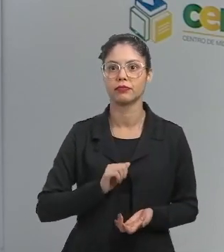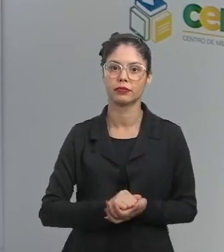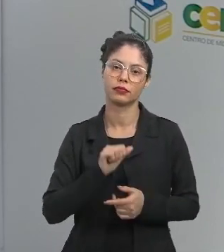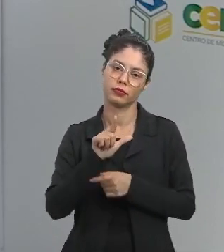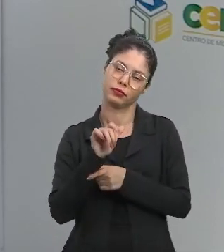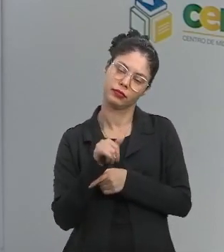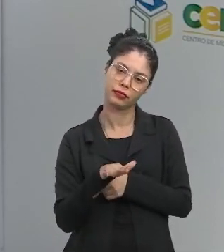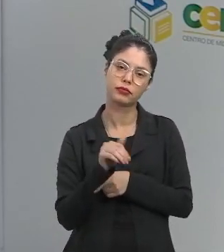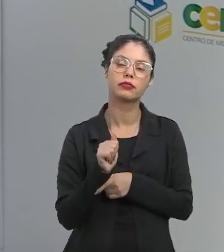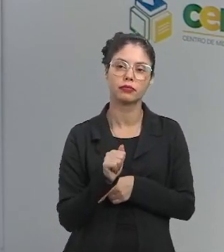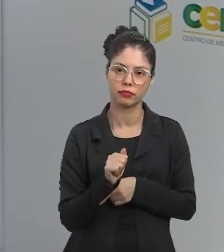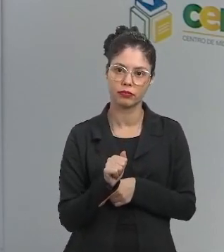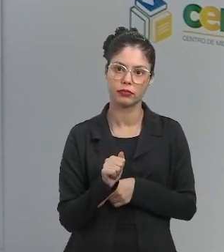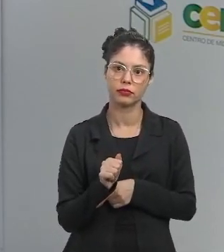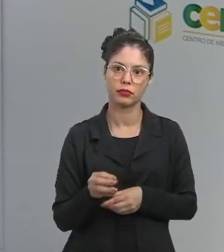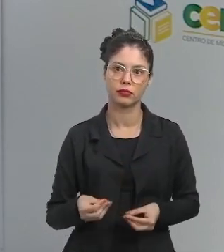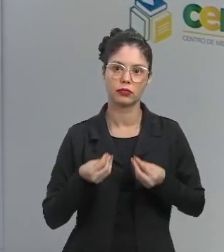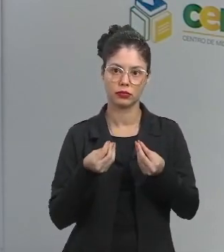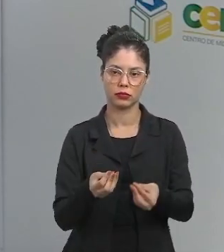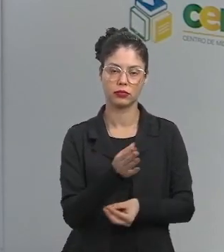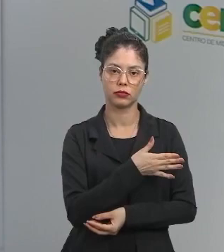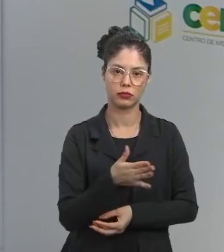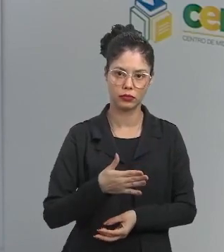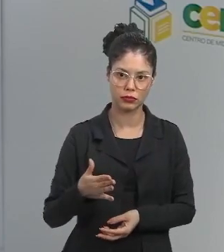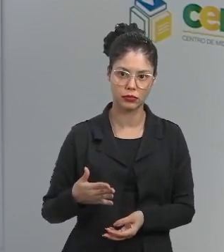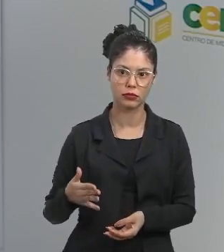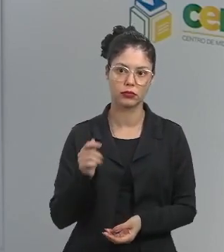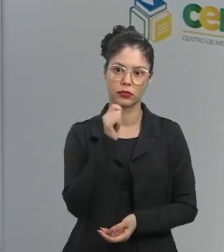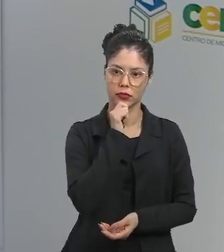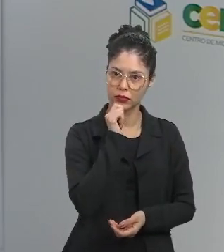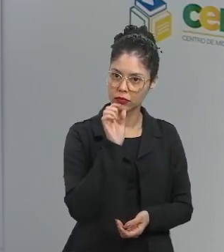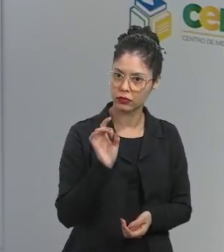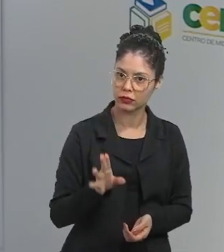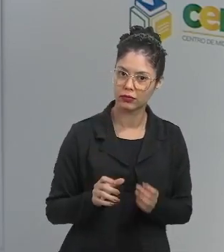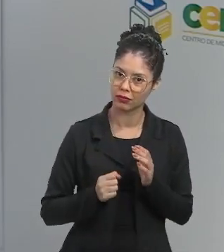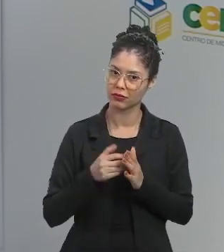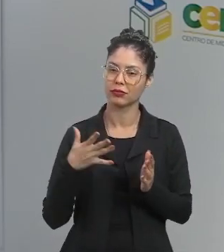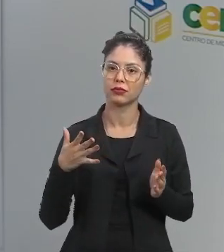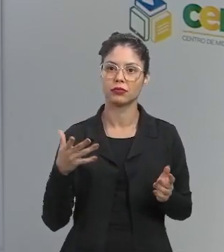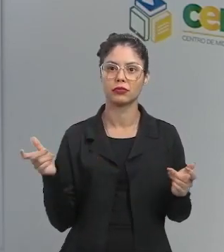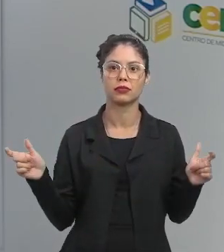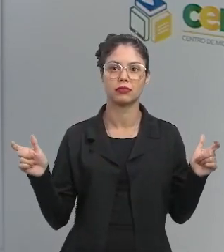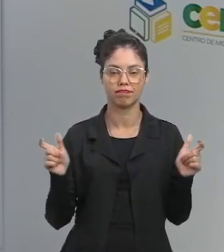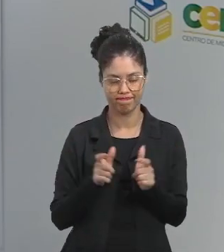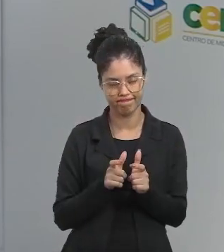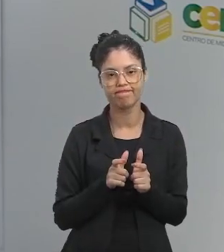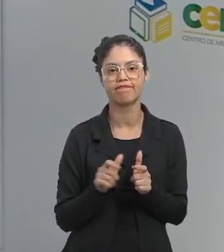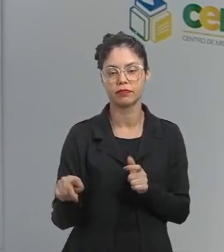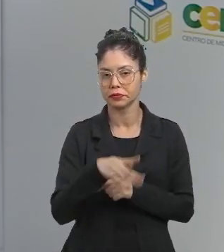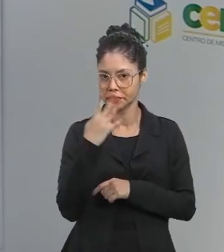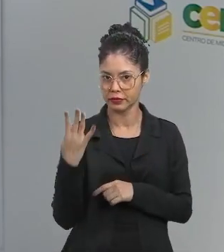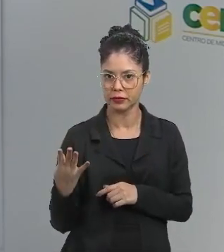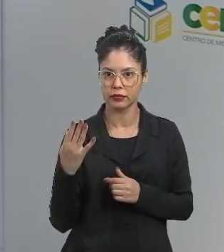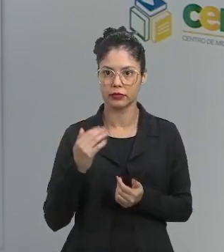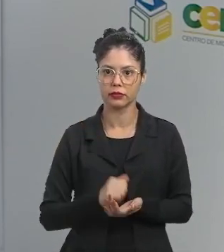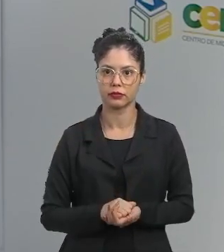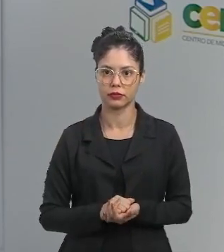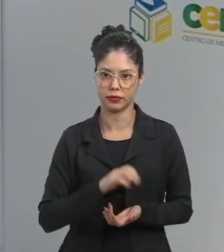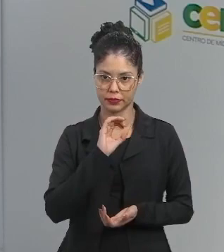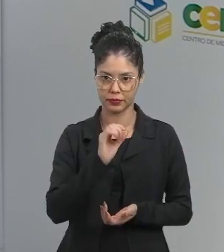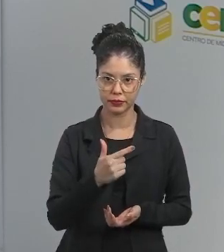que ficou disponível para os peixes. Só que nutriente demais diminui a quantidade de